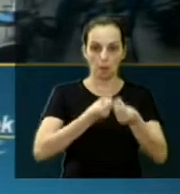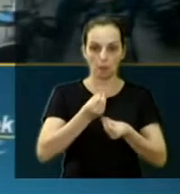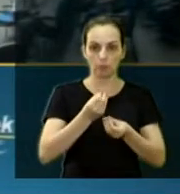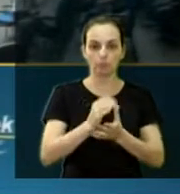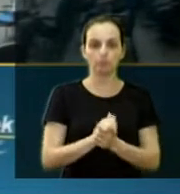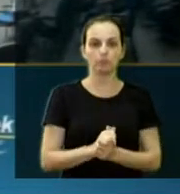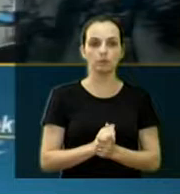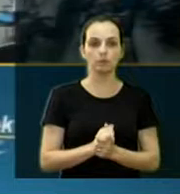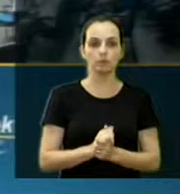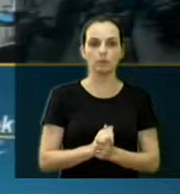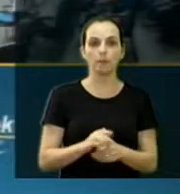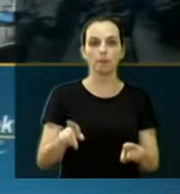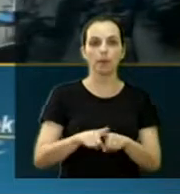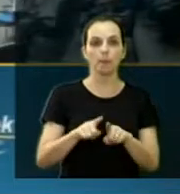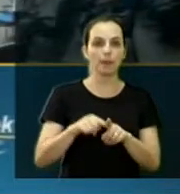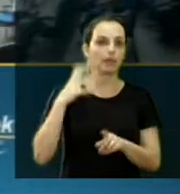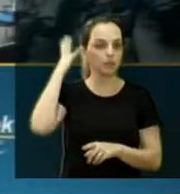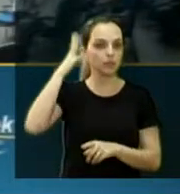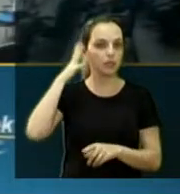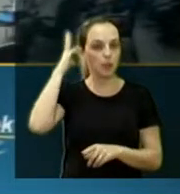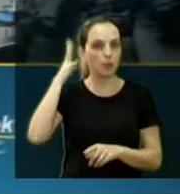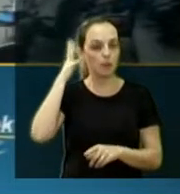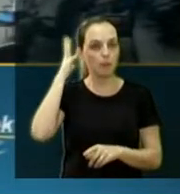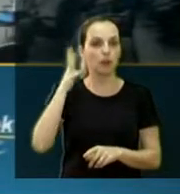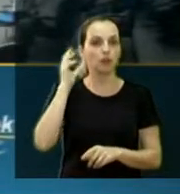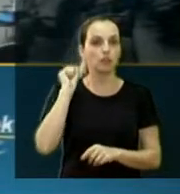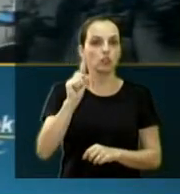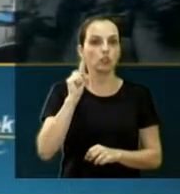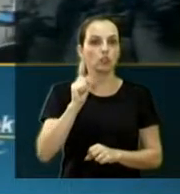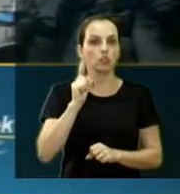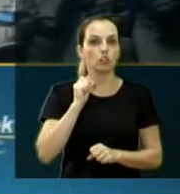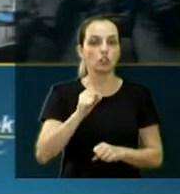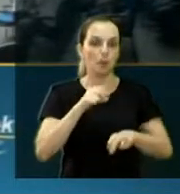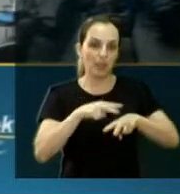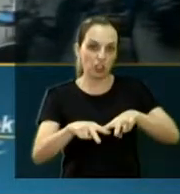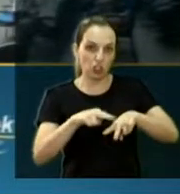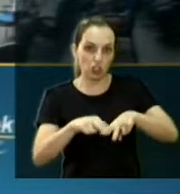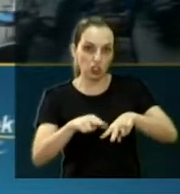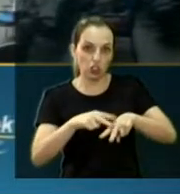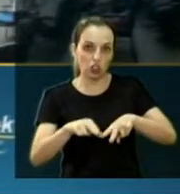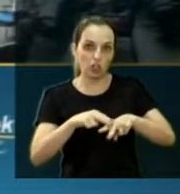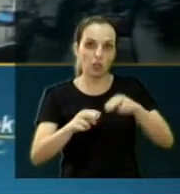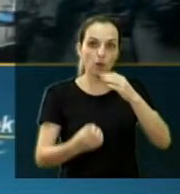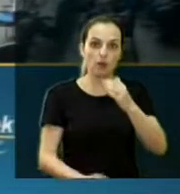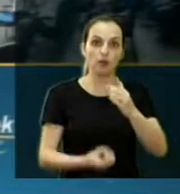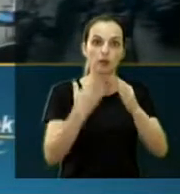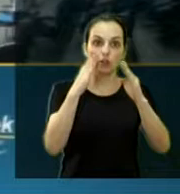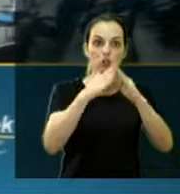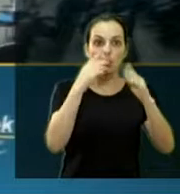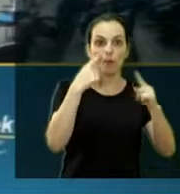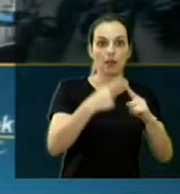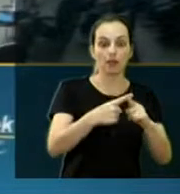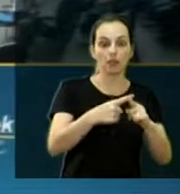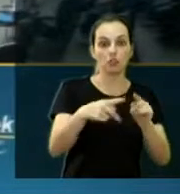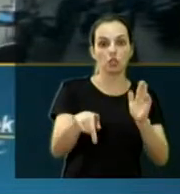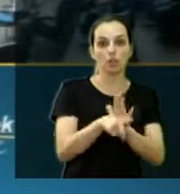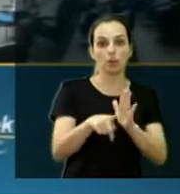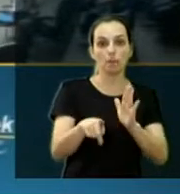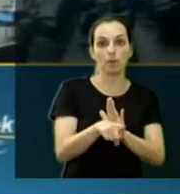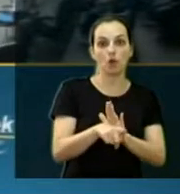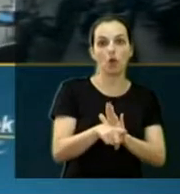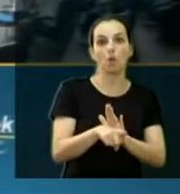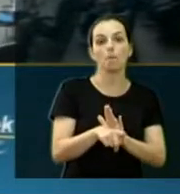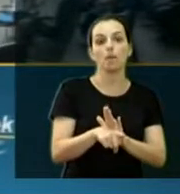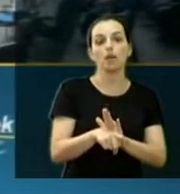Participei também do seminário sobre ideologia de gênero, realizado na Igreja Resgate para Cristo, ministrada pela psicóloga